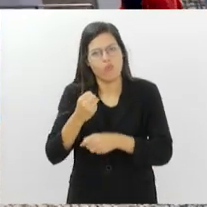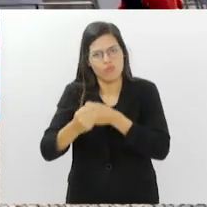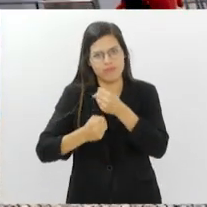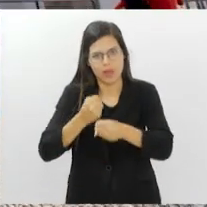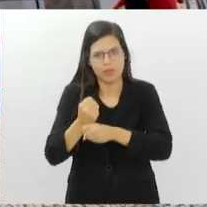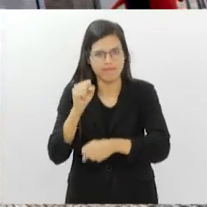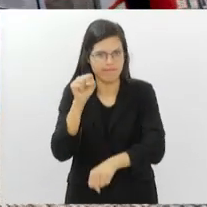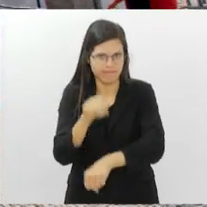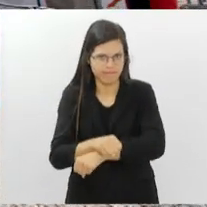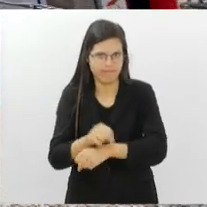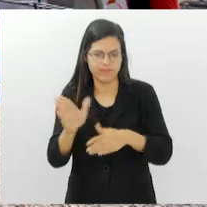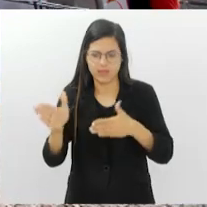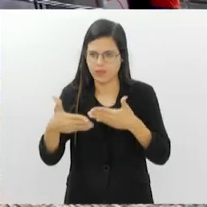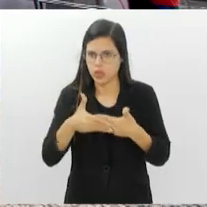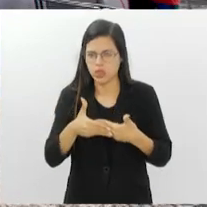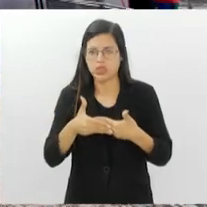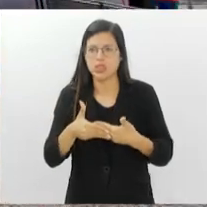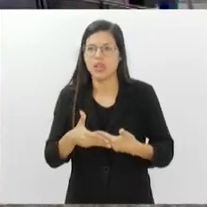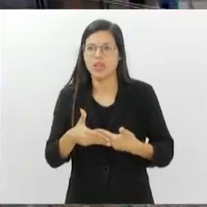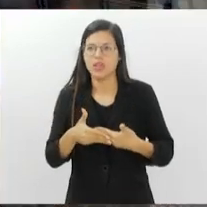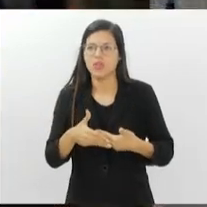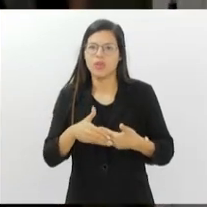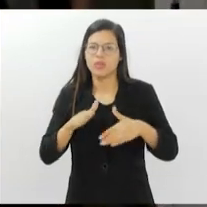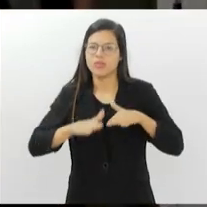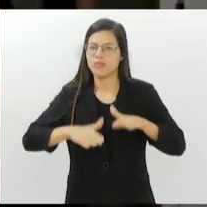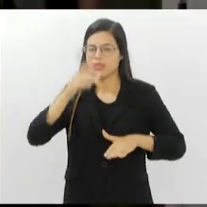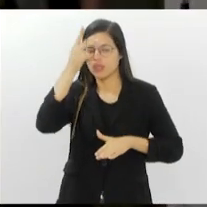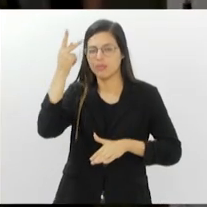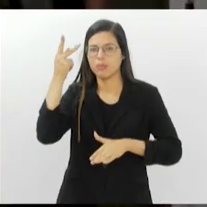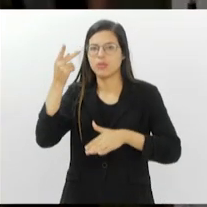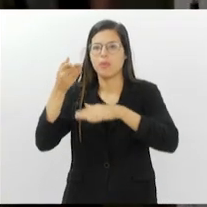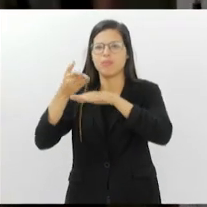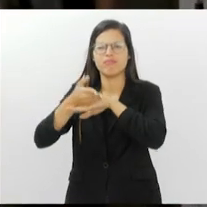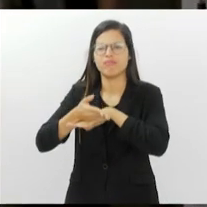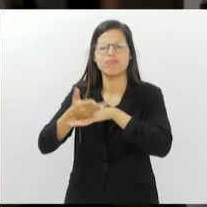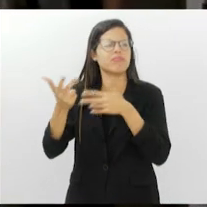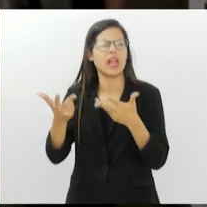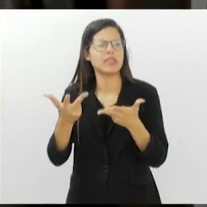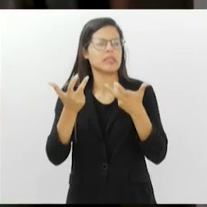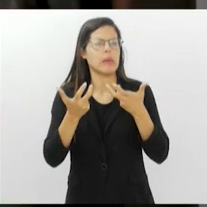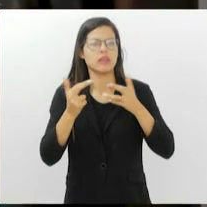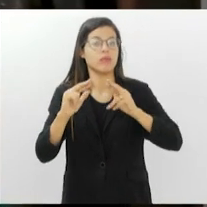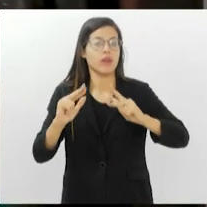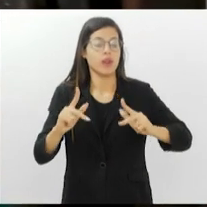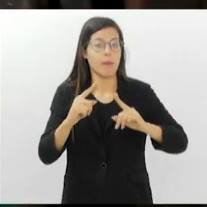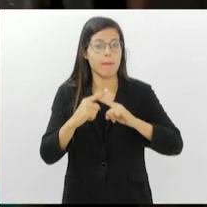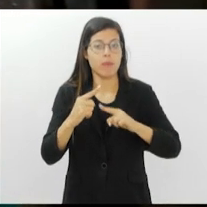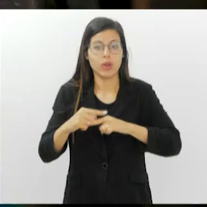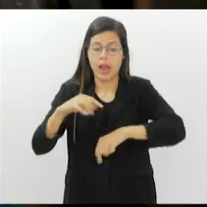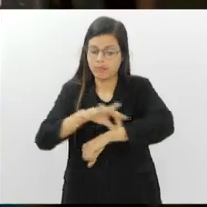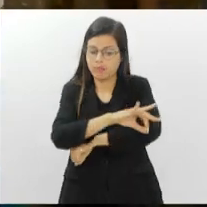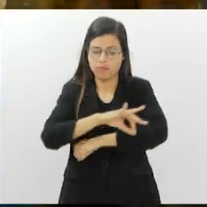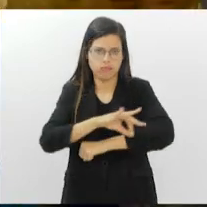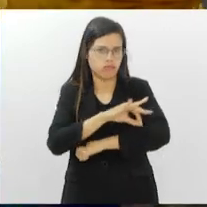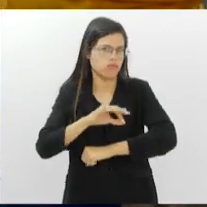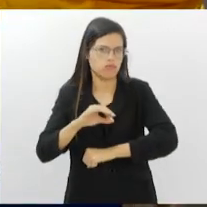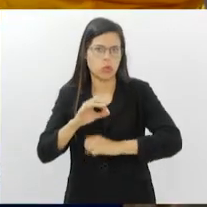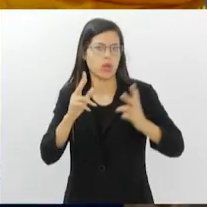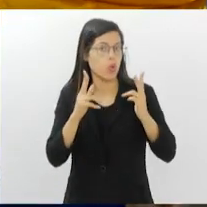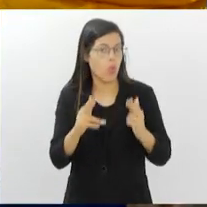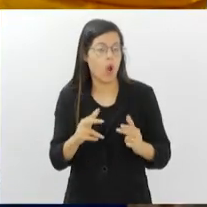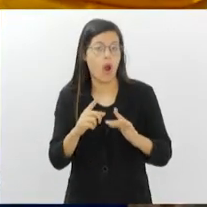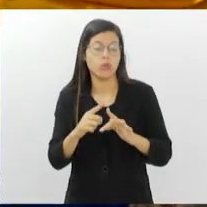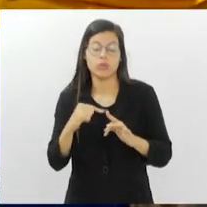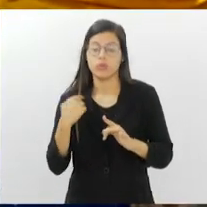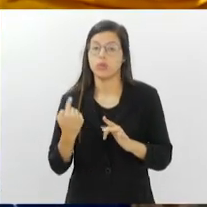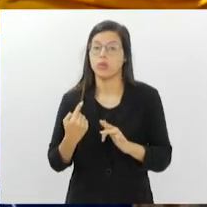talvez as pessoas cheguem lá, não vai ver tanta diferença, porque a gente não mexeu na arquitetura, nós mexemos na infraestrutura. O programa